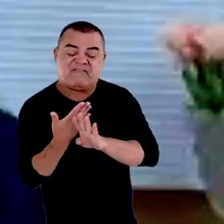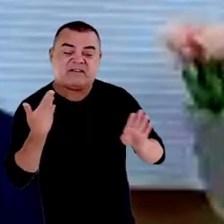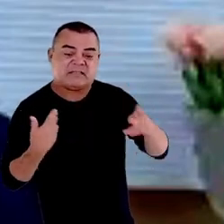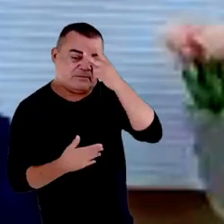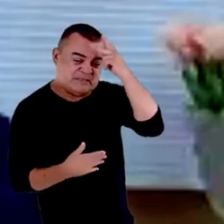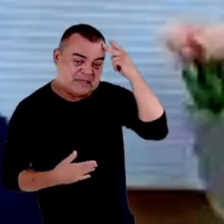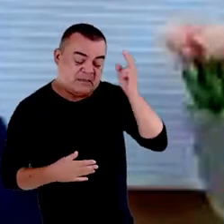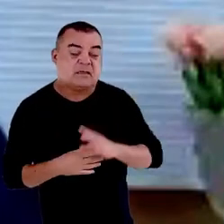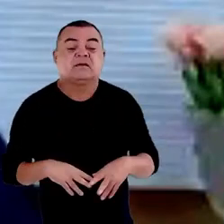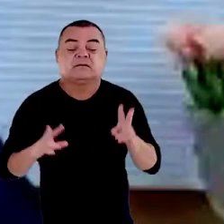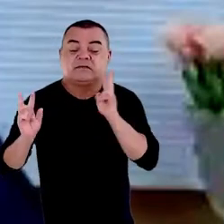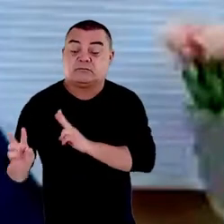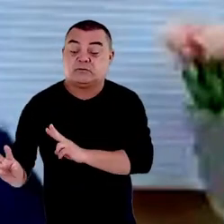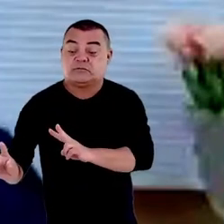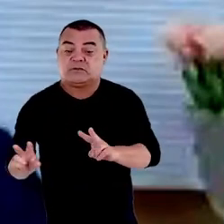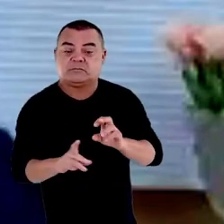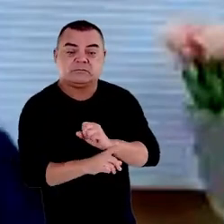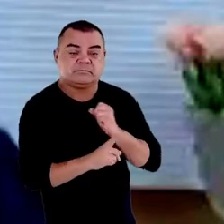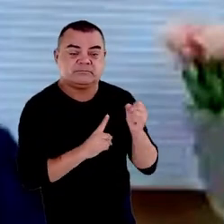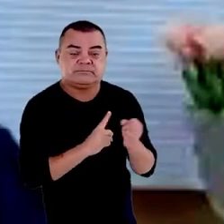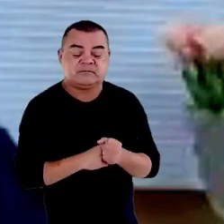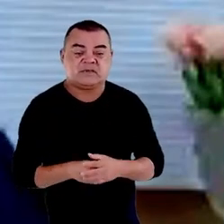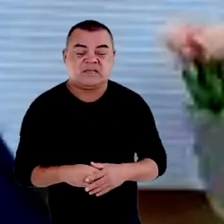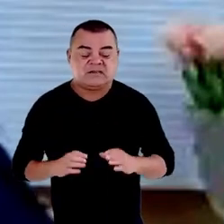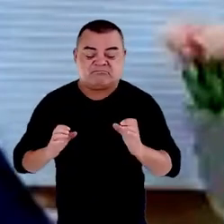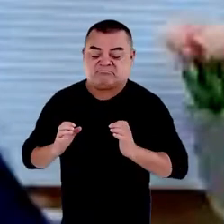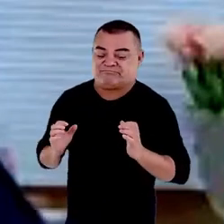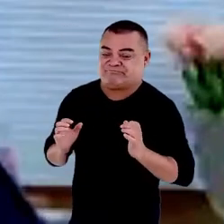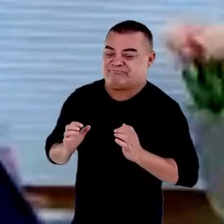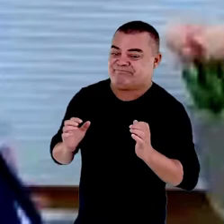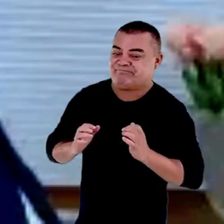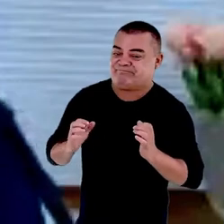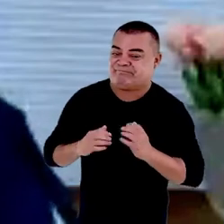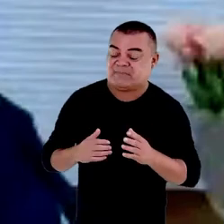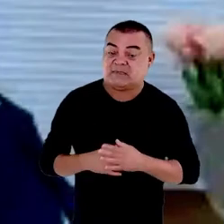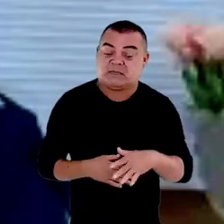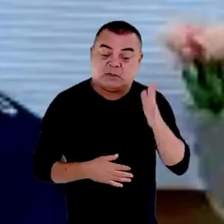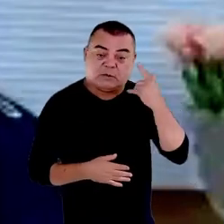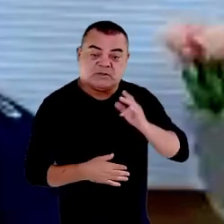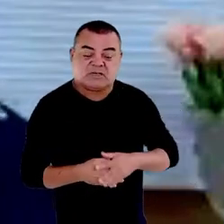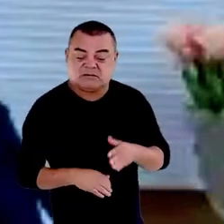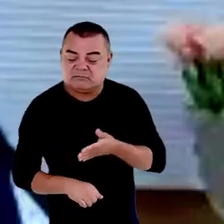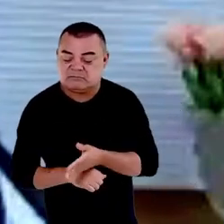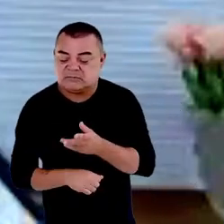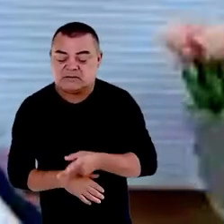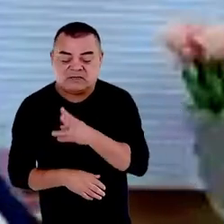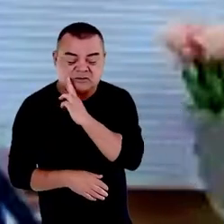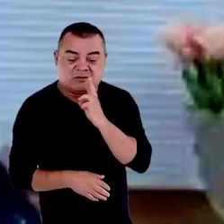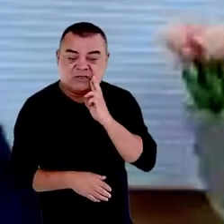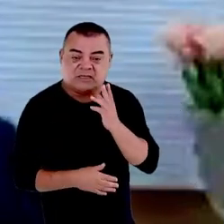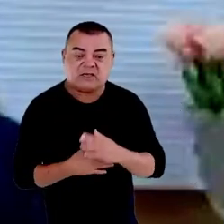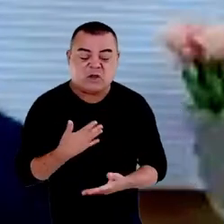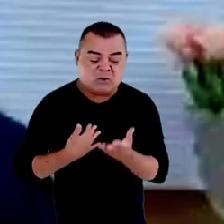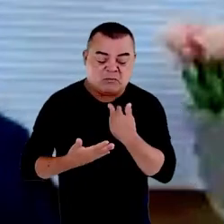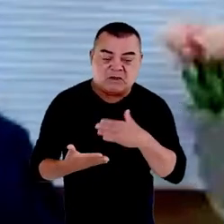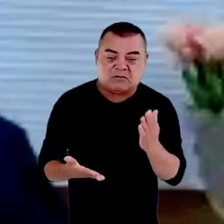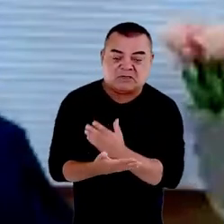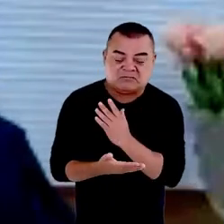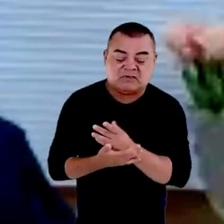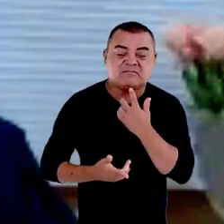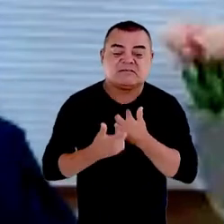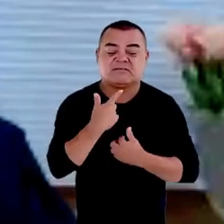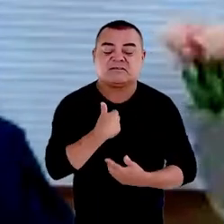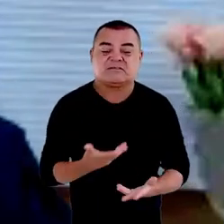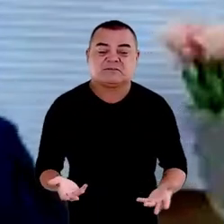visibilidade de uma sociedade mais rica de uma sociedade que consegue entrar num restaurante e comer aquilo que deseja do